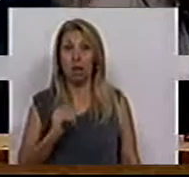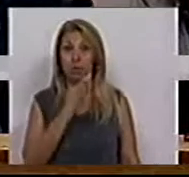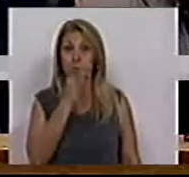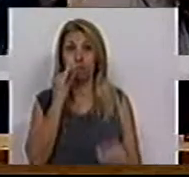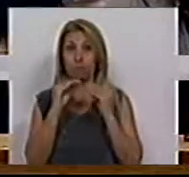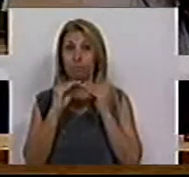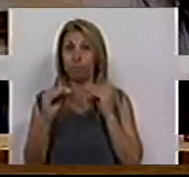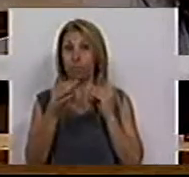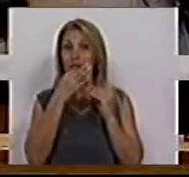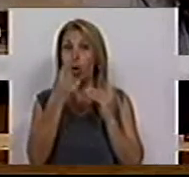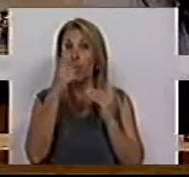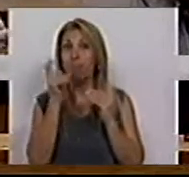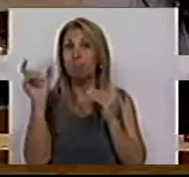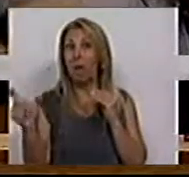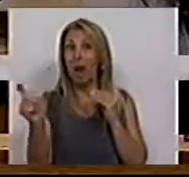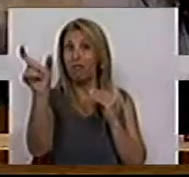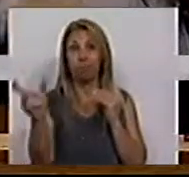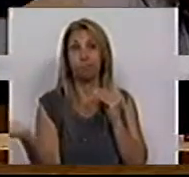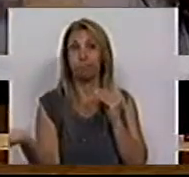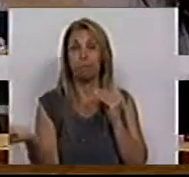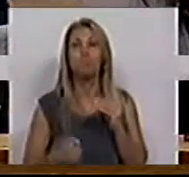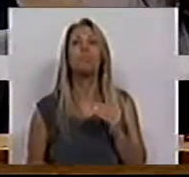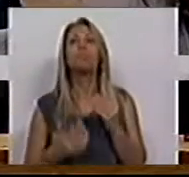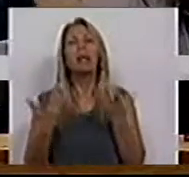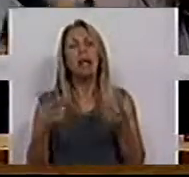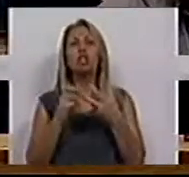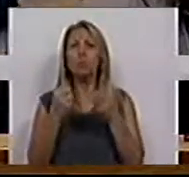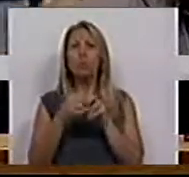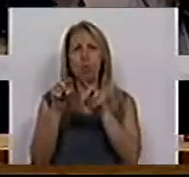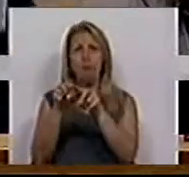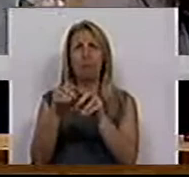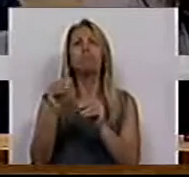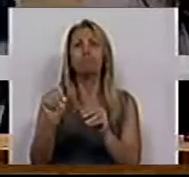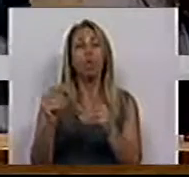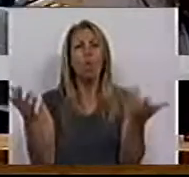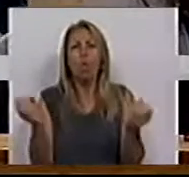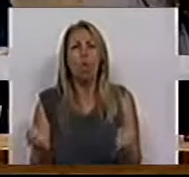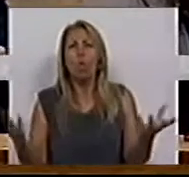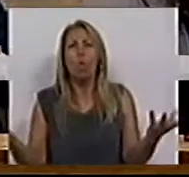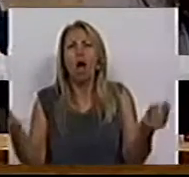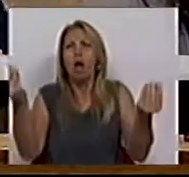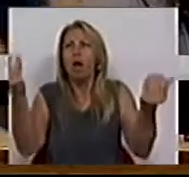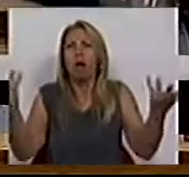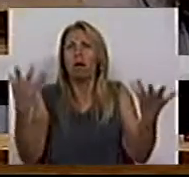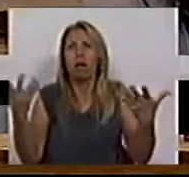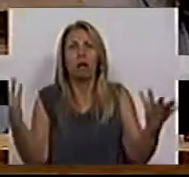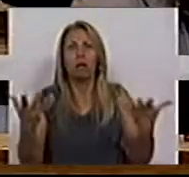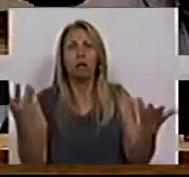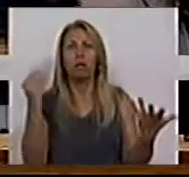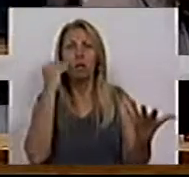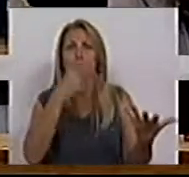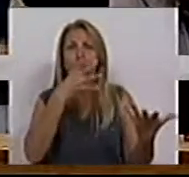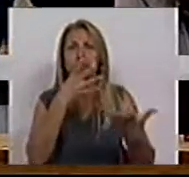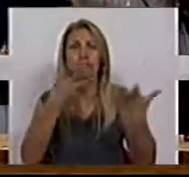este problema dos rendeiros da herdade dos machados não tem qualificação, Srs. Deputados. Há um